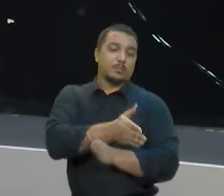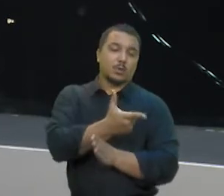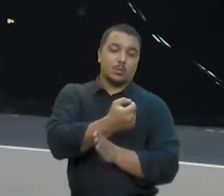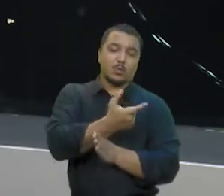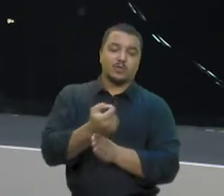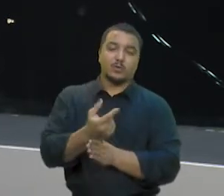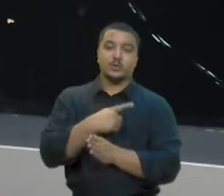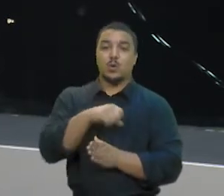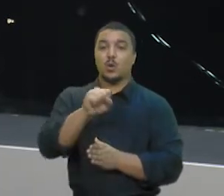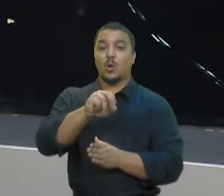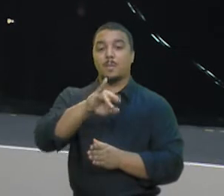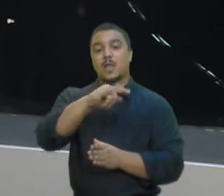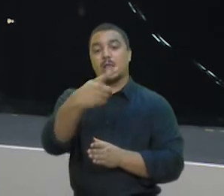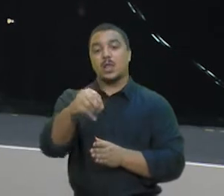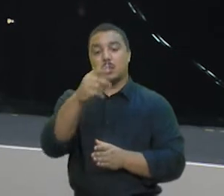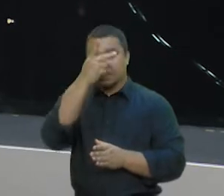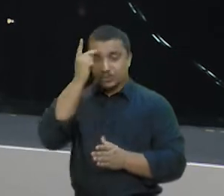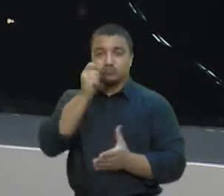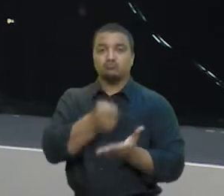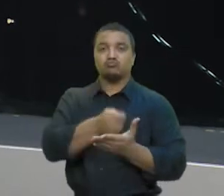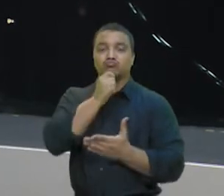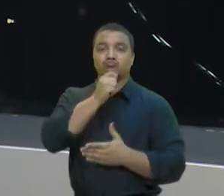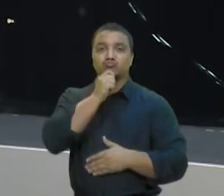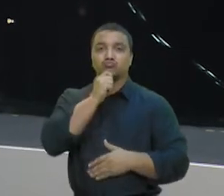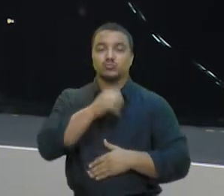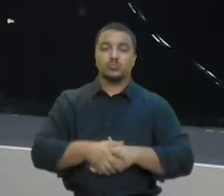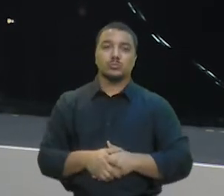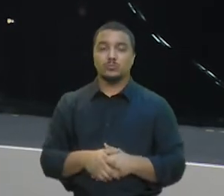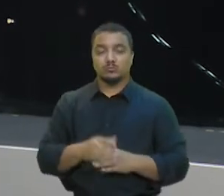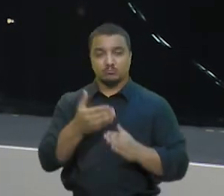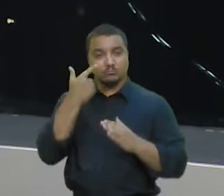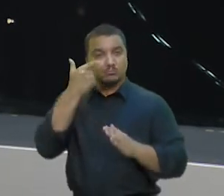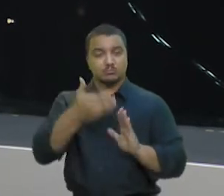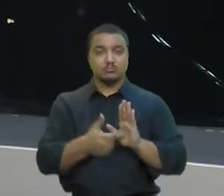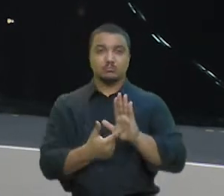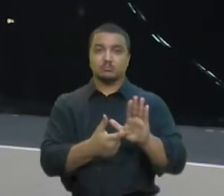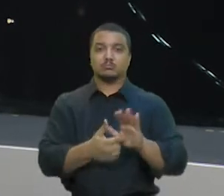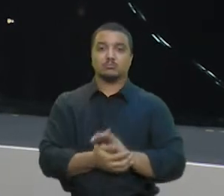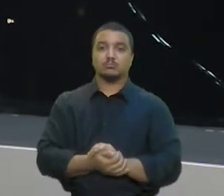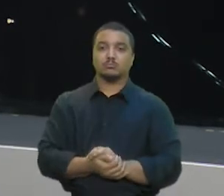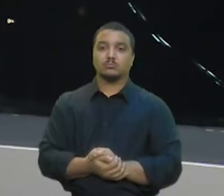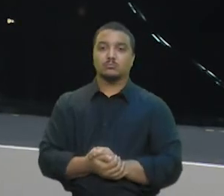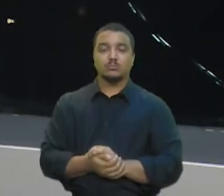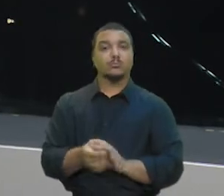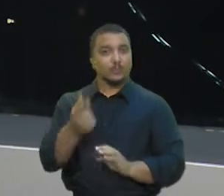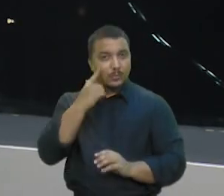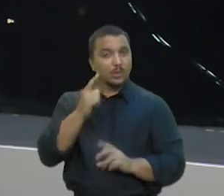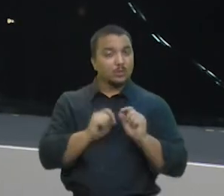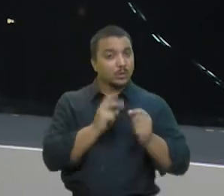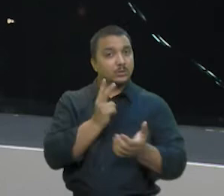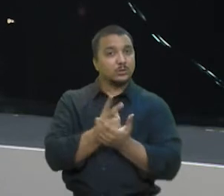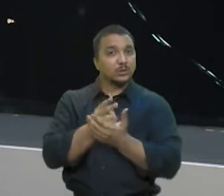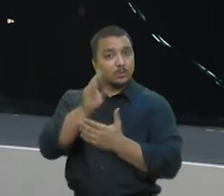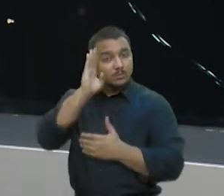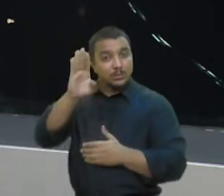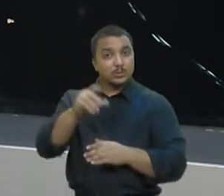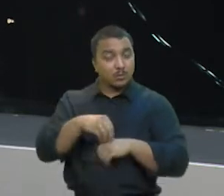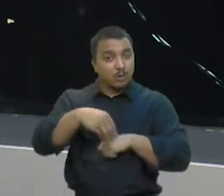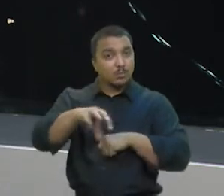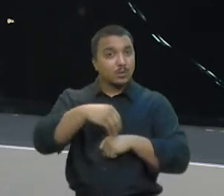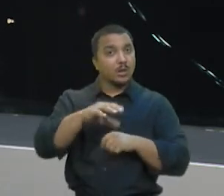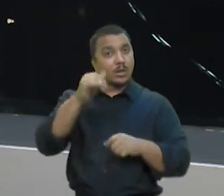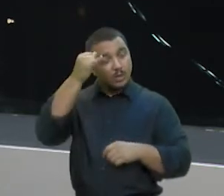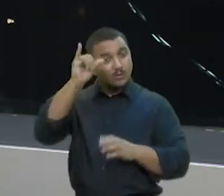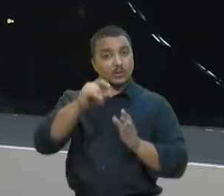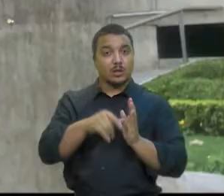8 milhões de contribuintes ainda não prestaram contas com o Leão. E olha que sempre a principal recomendação é não deixar